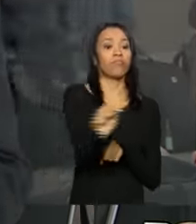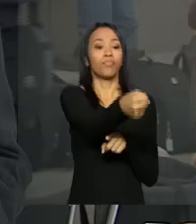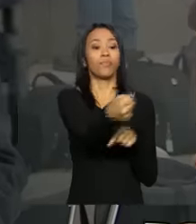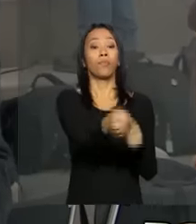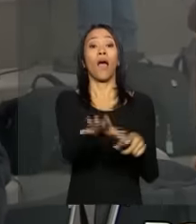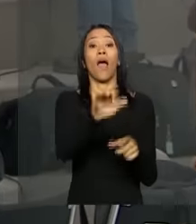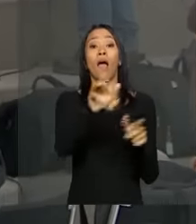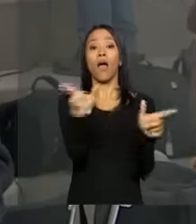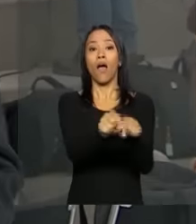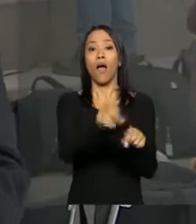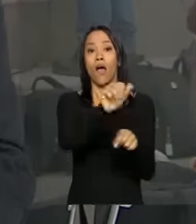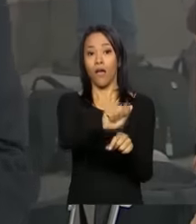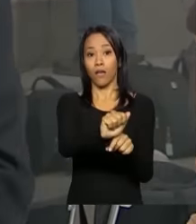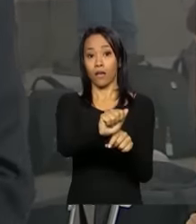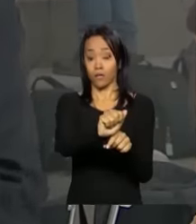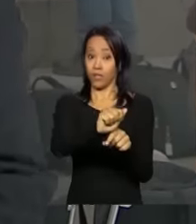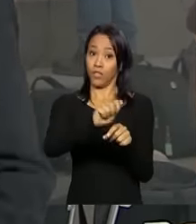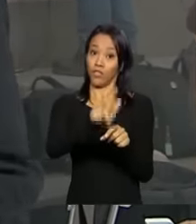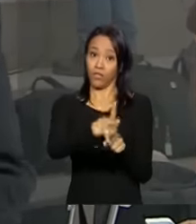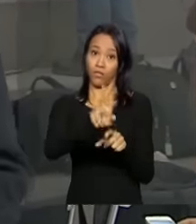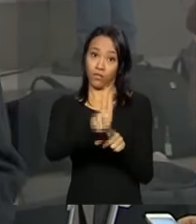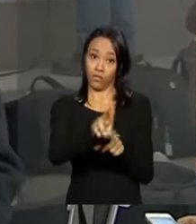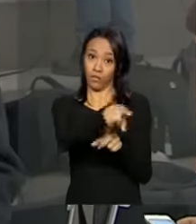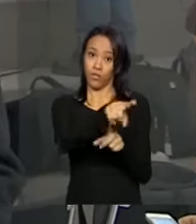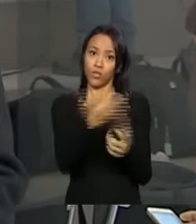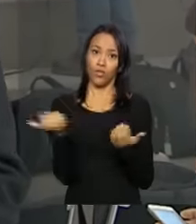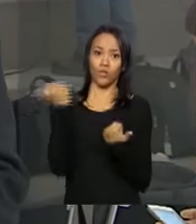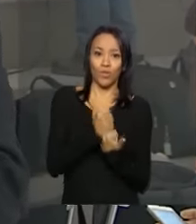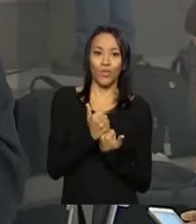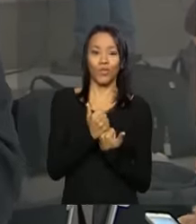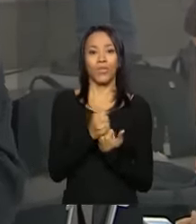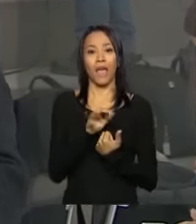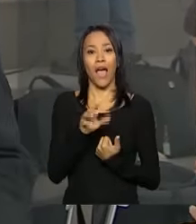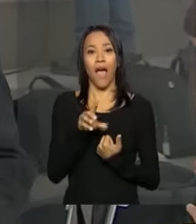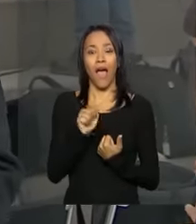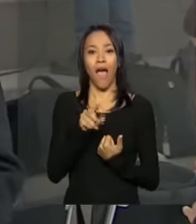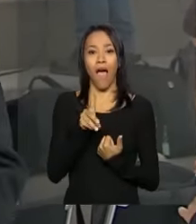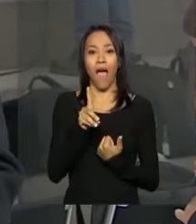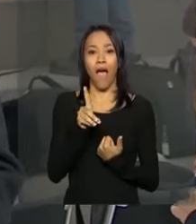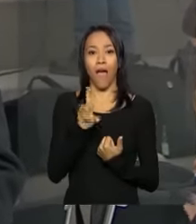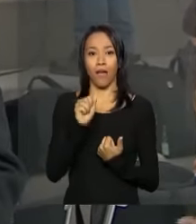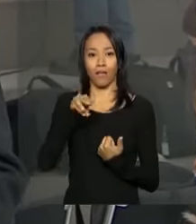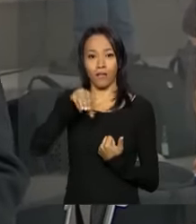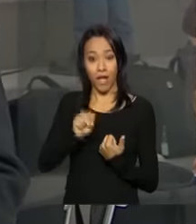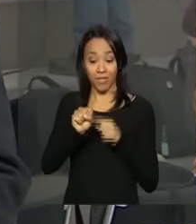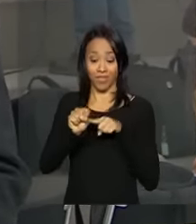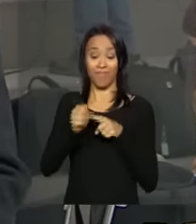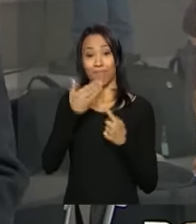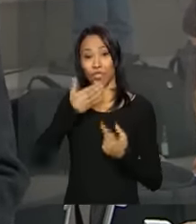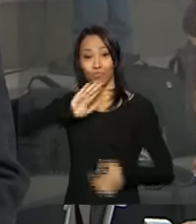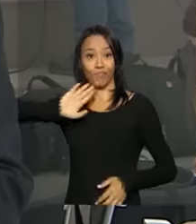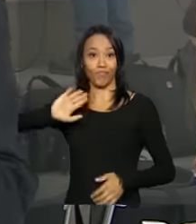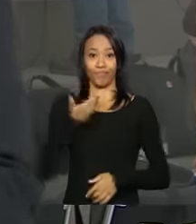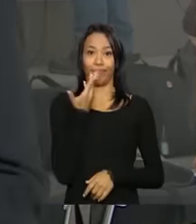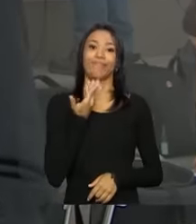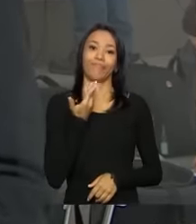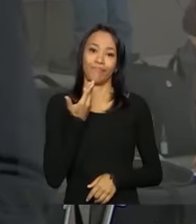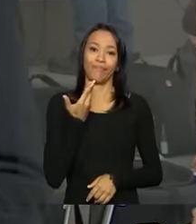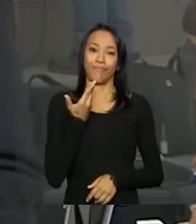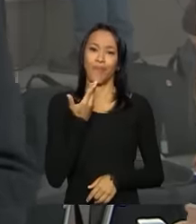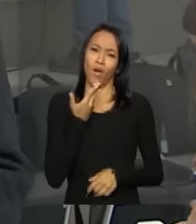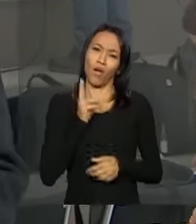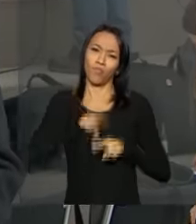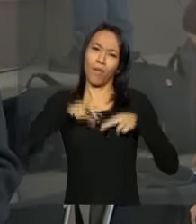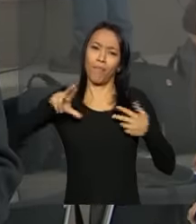Advocacia-Geral da União, substituindo Luiz Inácio Adams, que pediu desligamento por motivos pessoais. Na